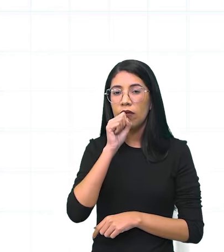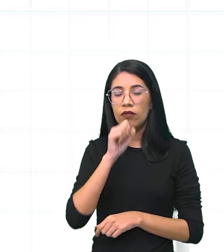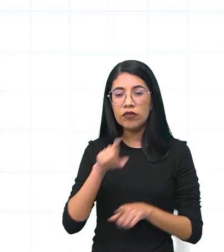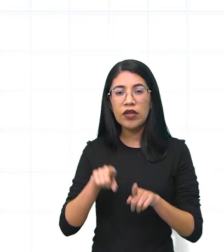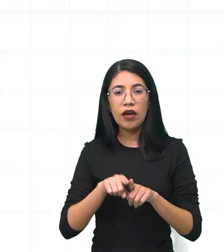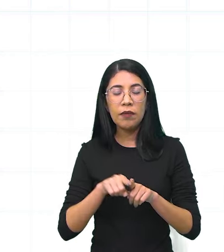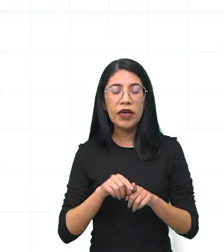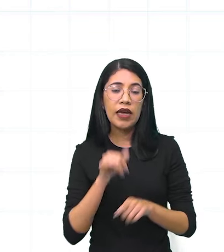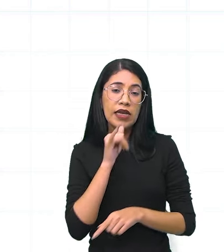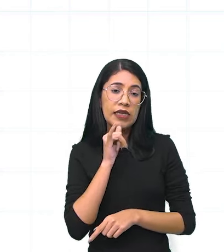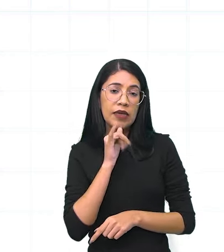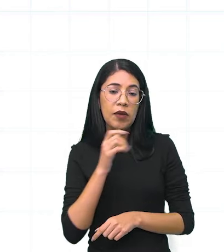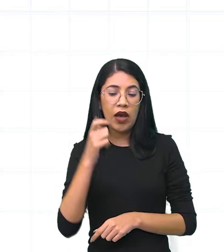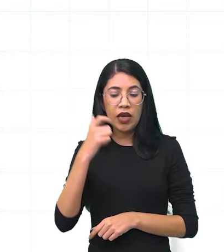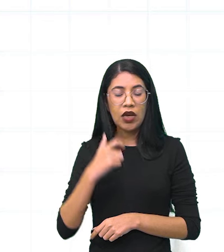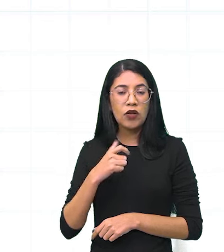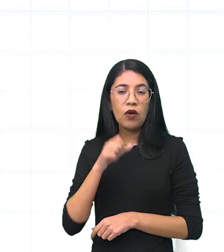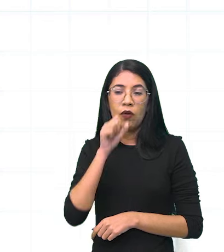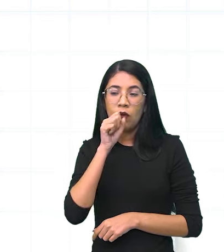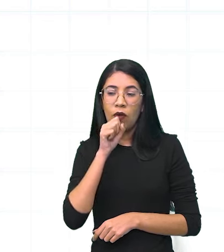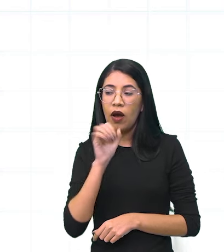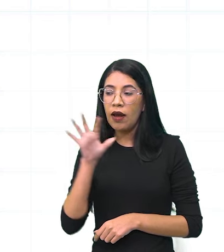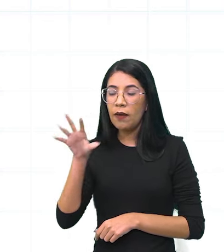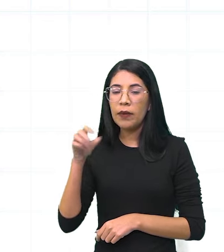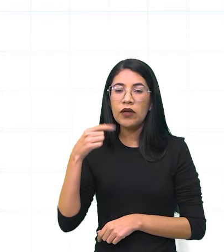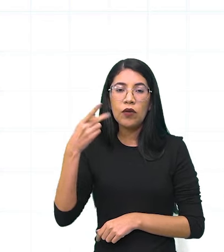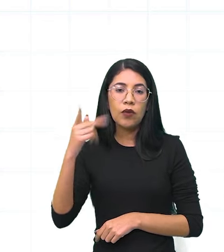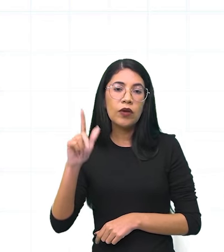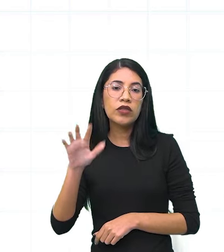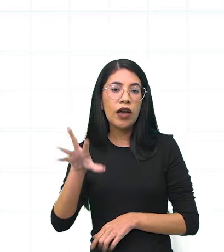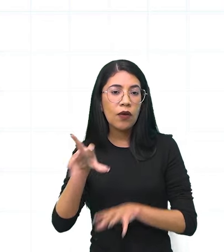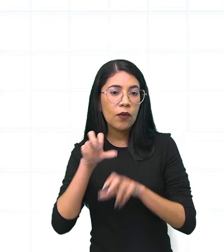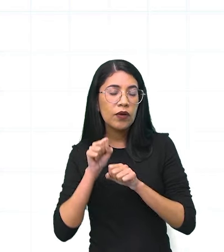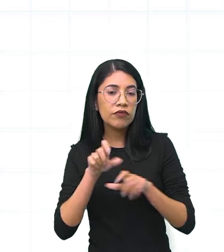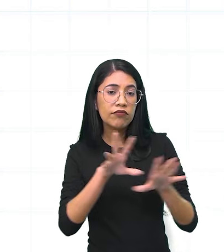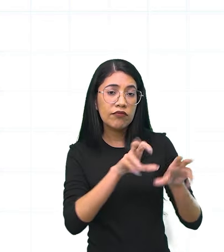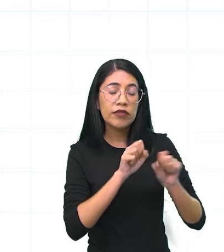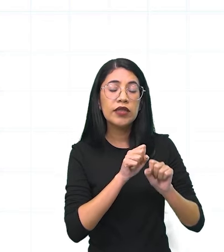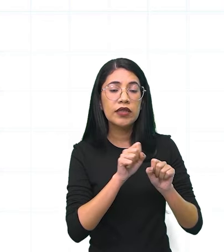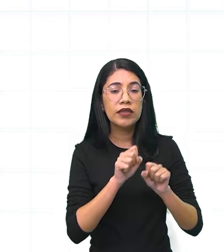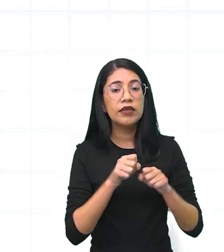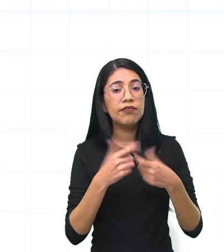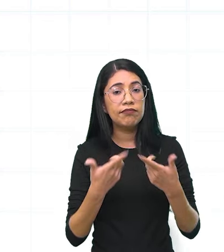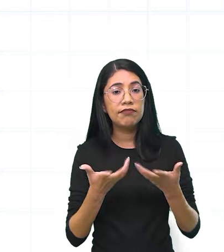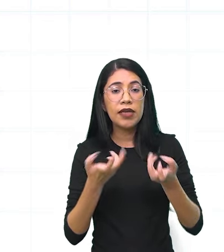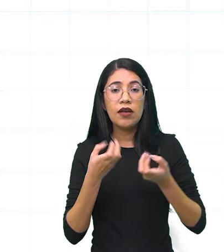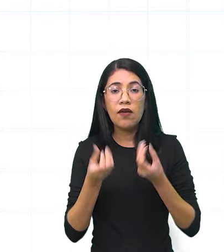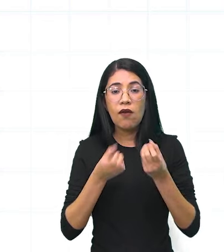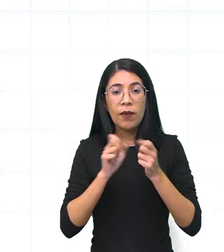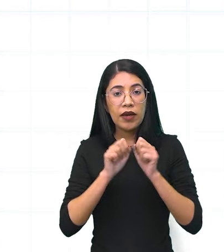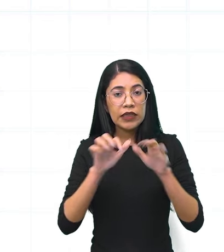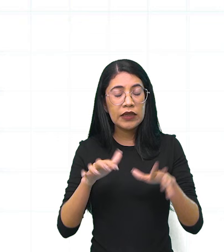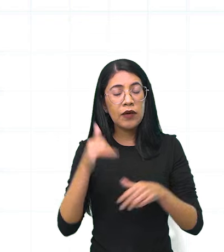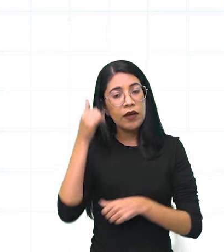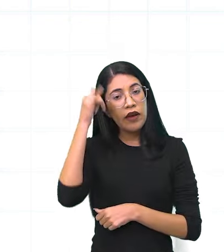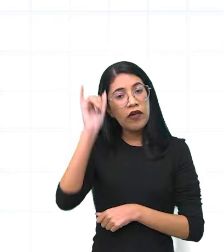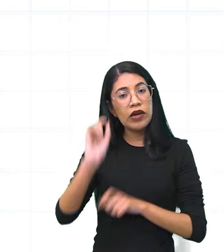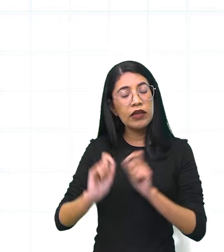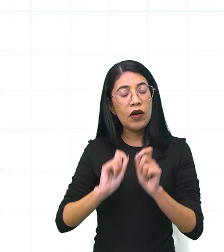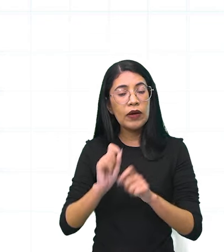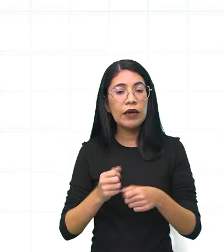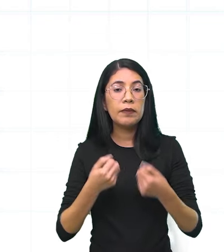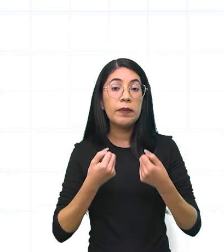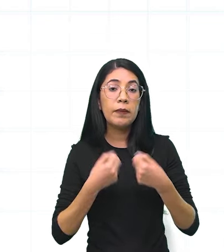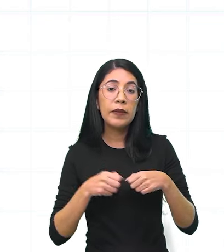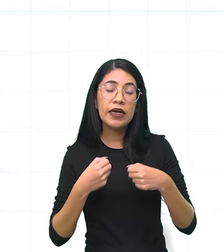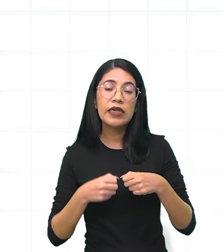ali. Eu tô aqui, tô tossindo, demora, outra pessoa já pegou. Então, veja como é fácil contrair. Então, pra evitar, vem a questão